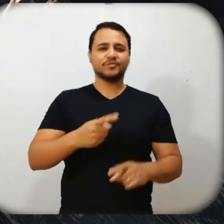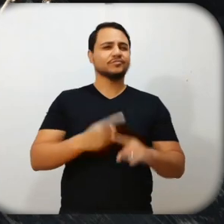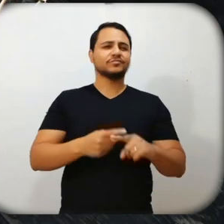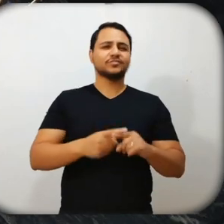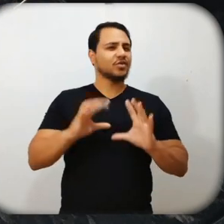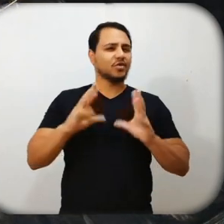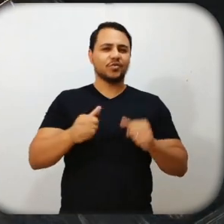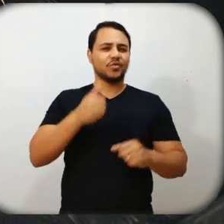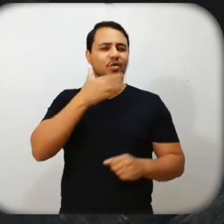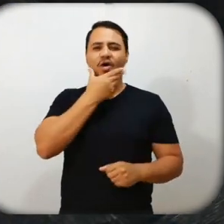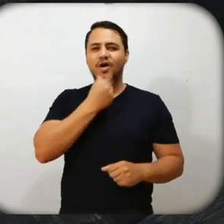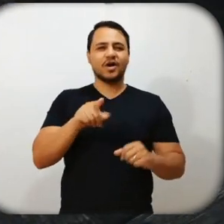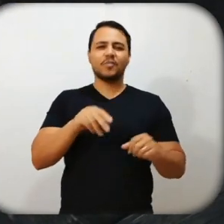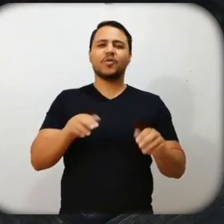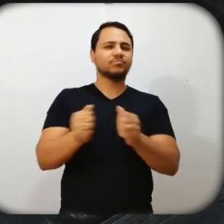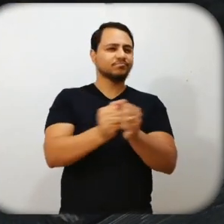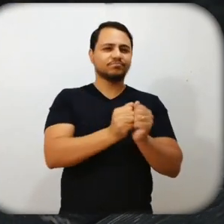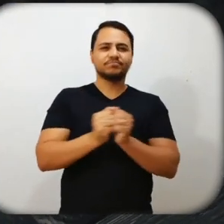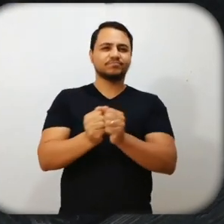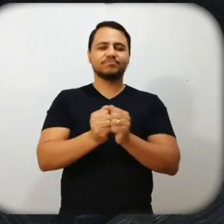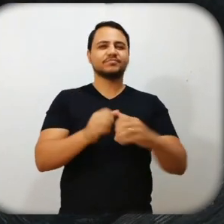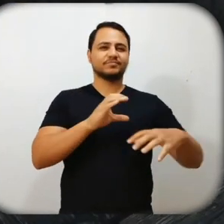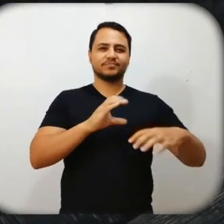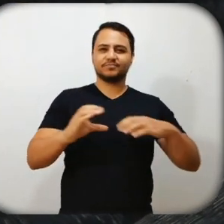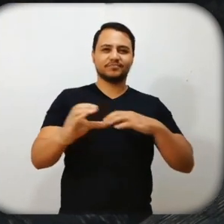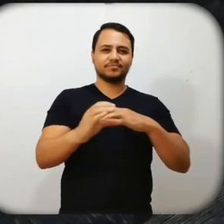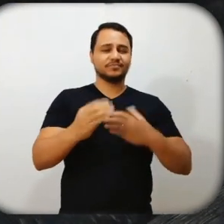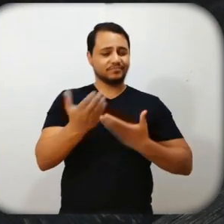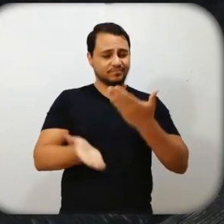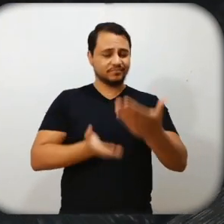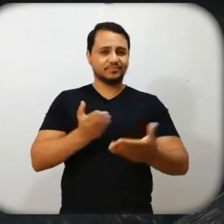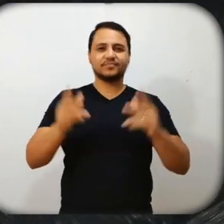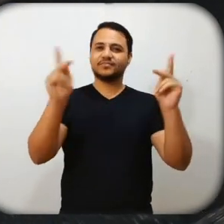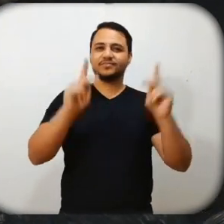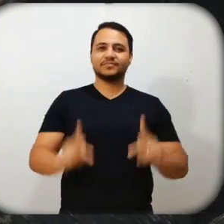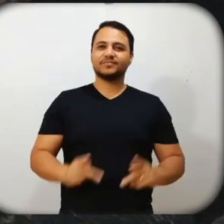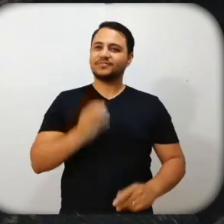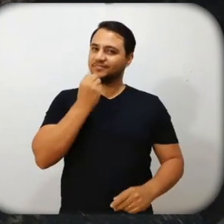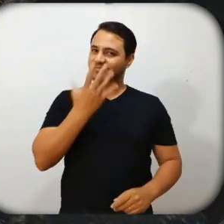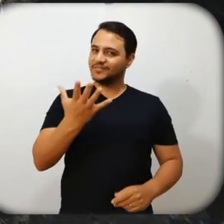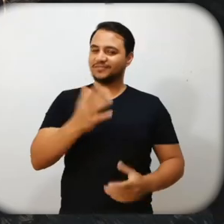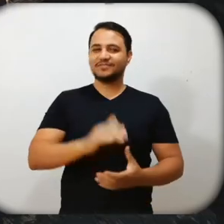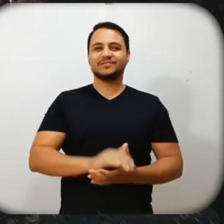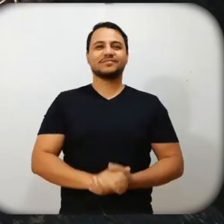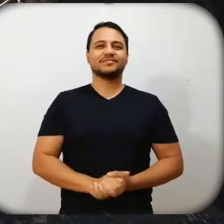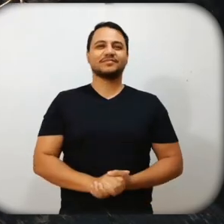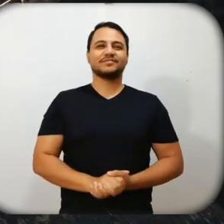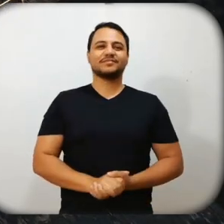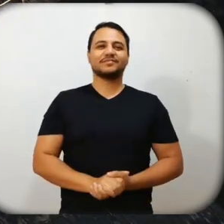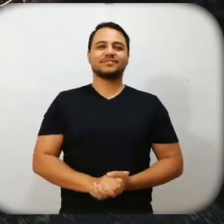próximo, pois somos todos irmãos e irmãs. Rede Selinalta, emissoras a serviço da paz e do bem.